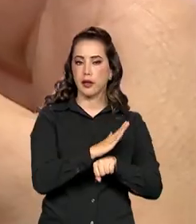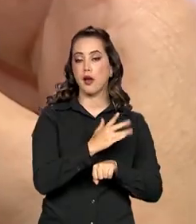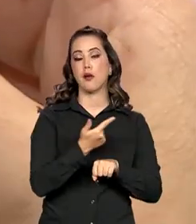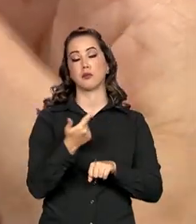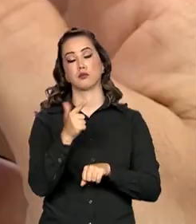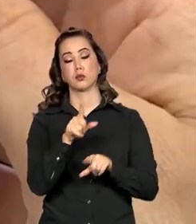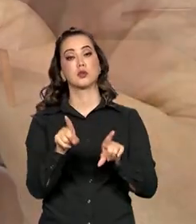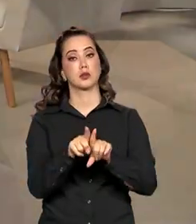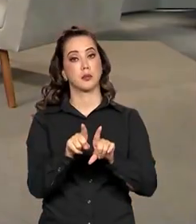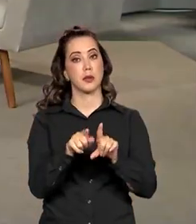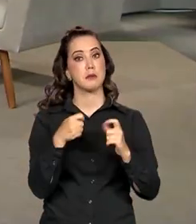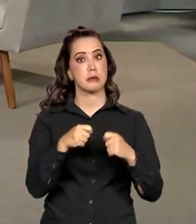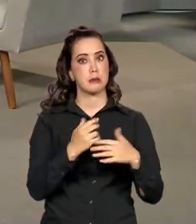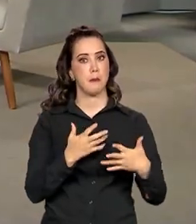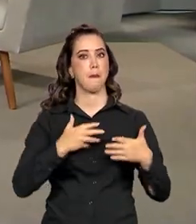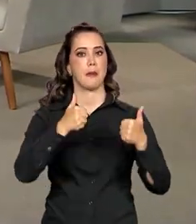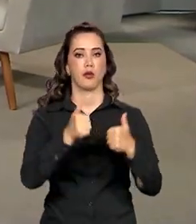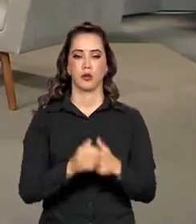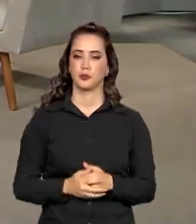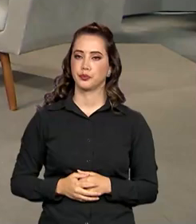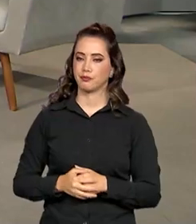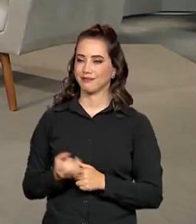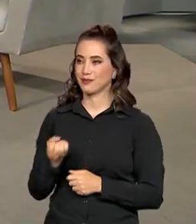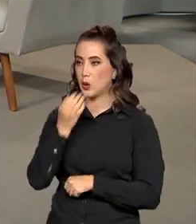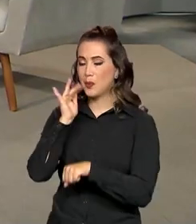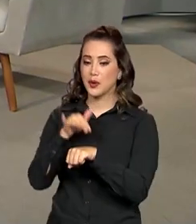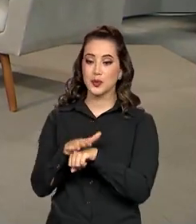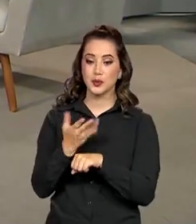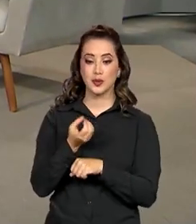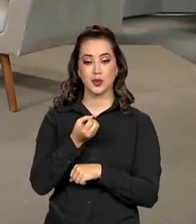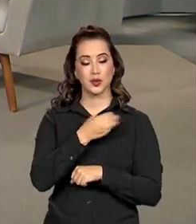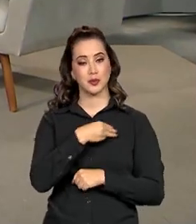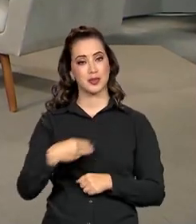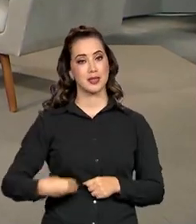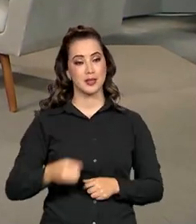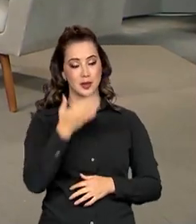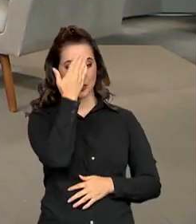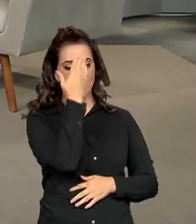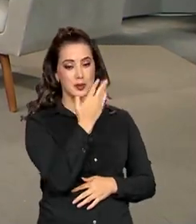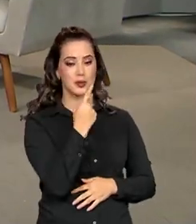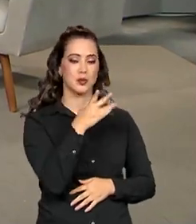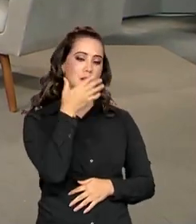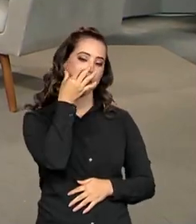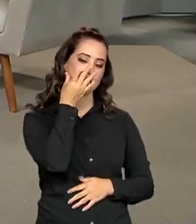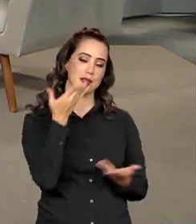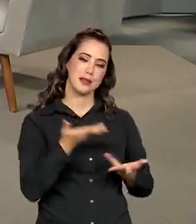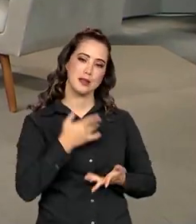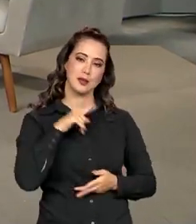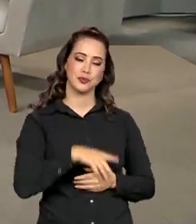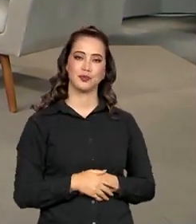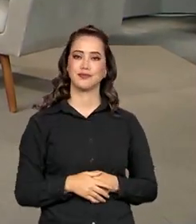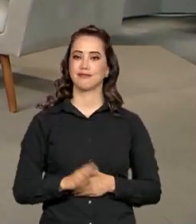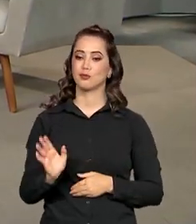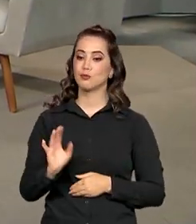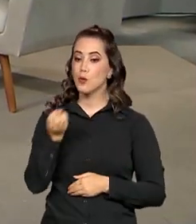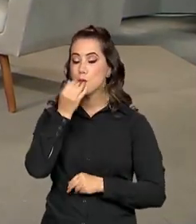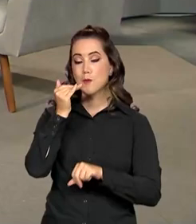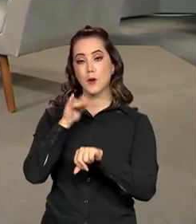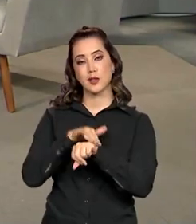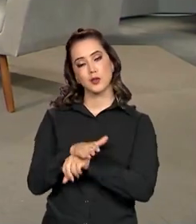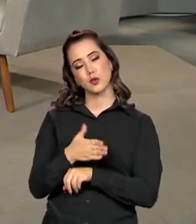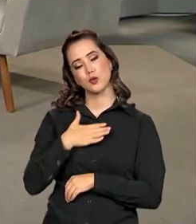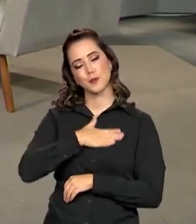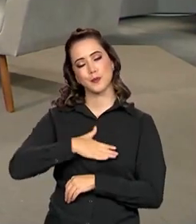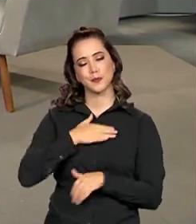de outro. Boa noite, Ministro. Muito obrigado pela presença aqui no Brasil em pauta. Boa noite, Paulo. Boa noite, telespectadores. Um